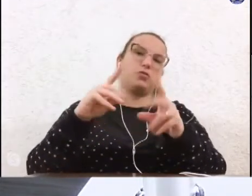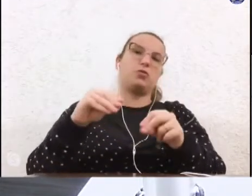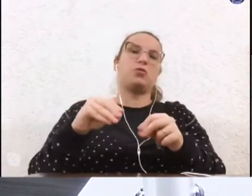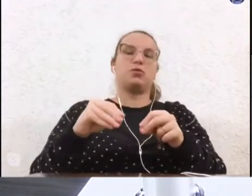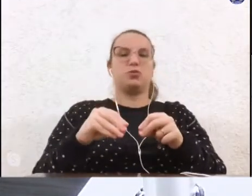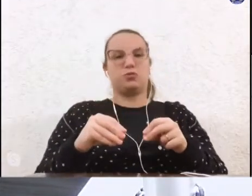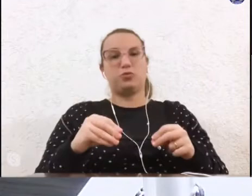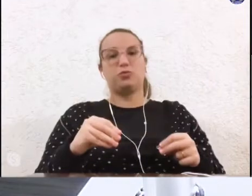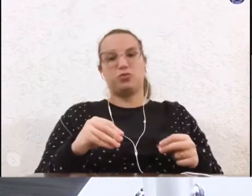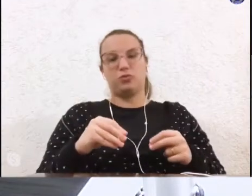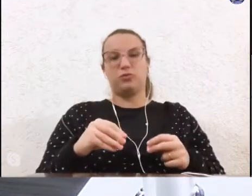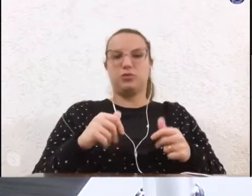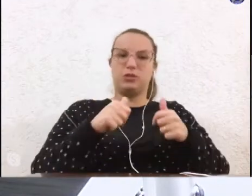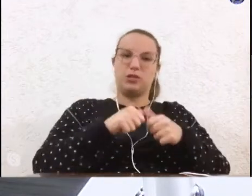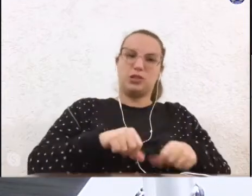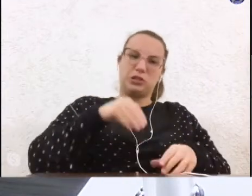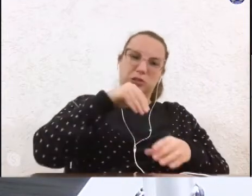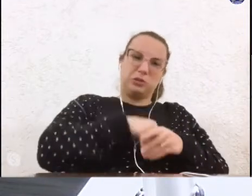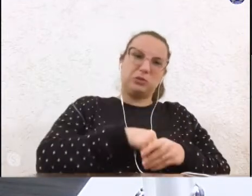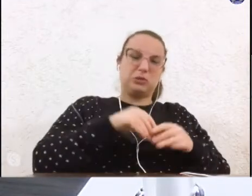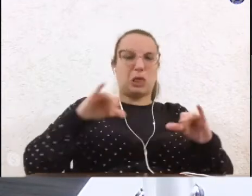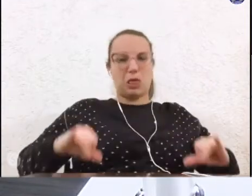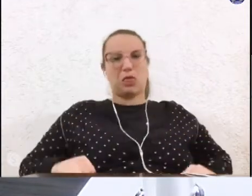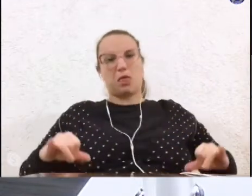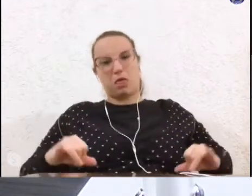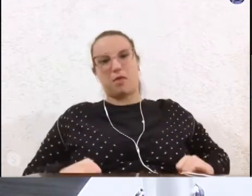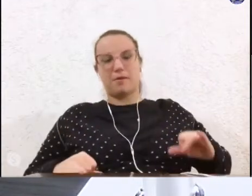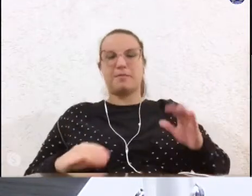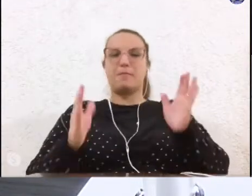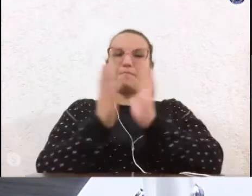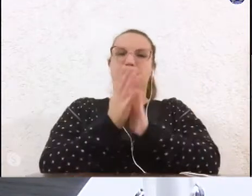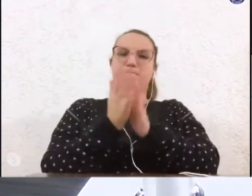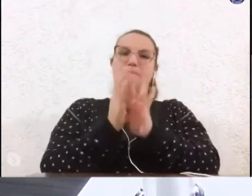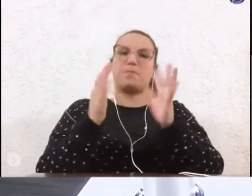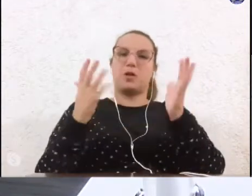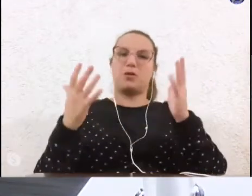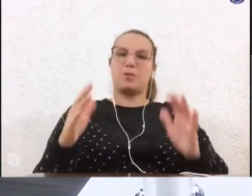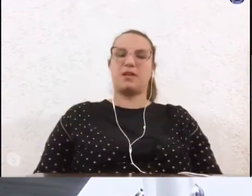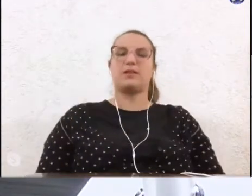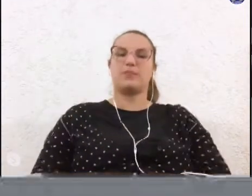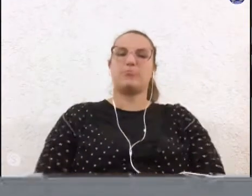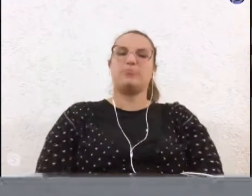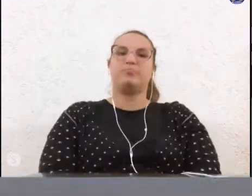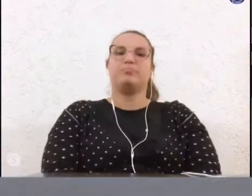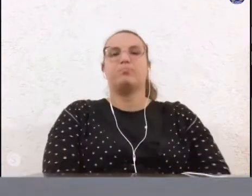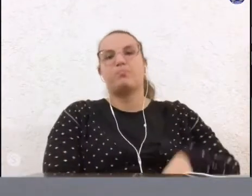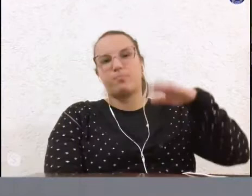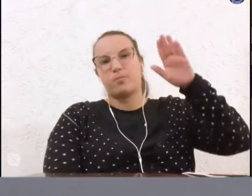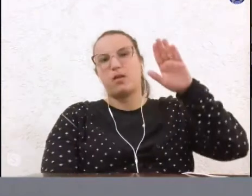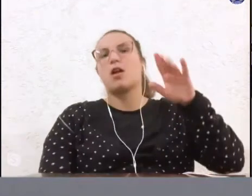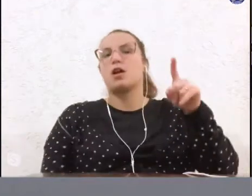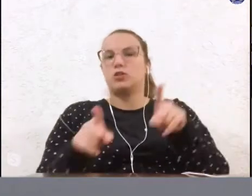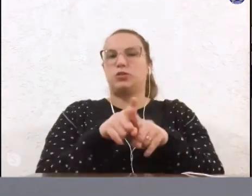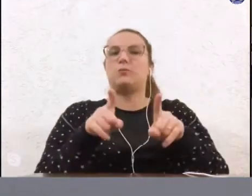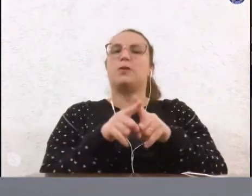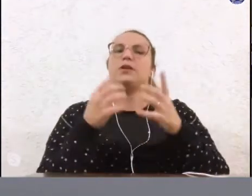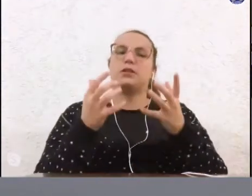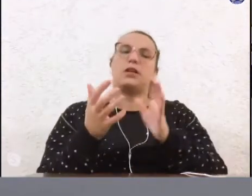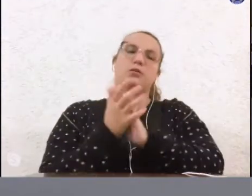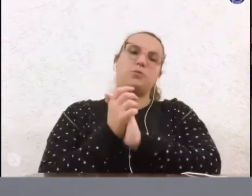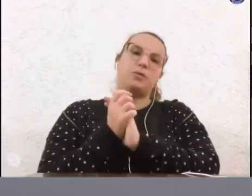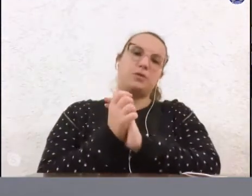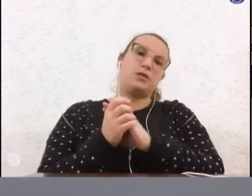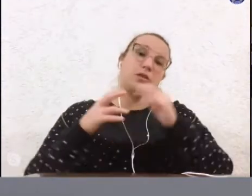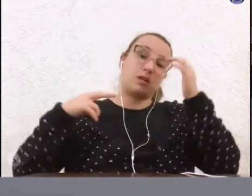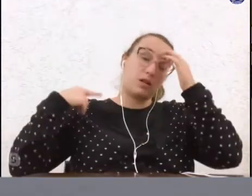e sofrendo as nossas consequências todas. Parabéns pela moção. Eu também quero parabenizar o sargento laudo da